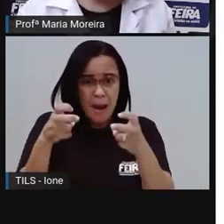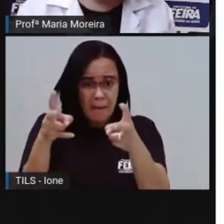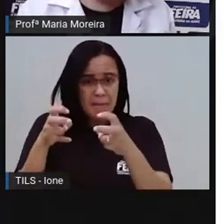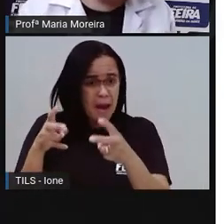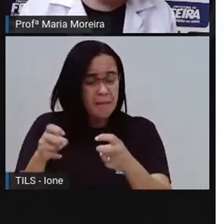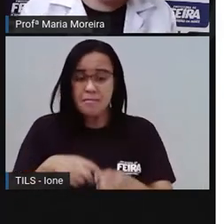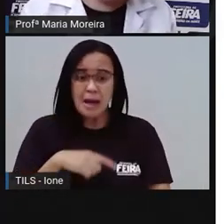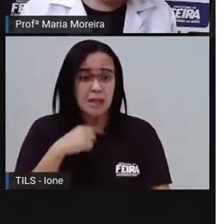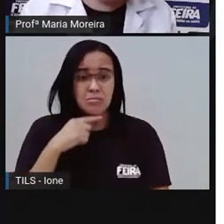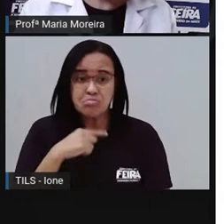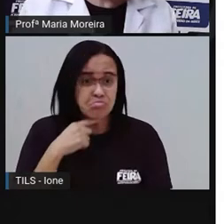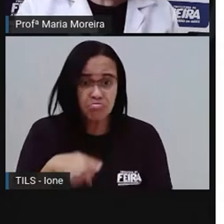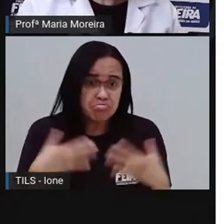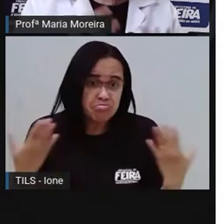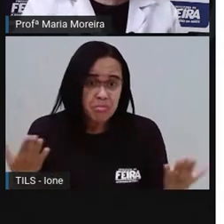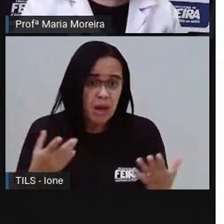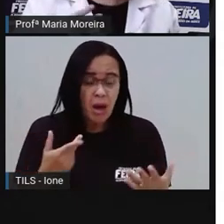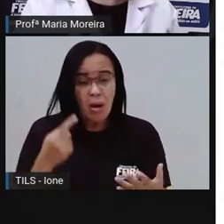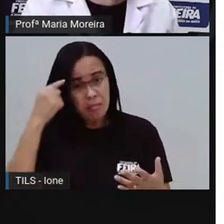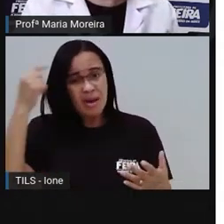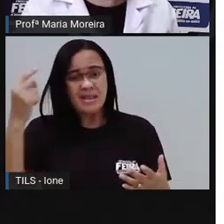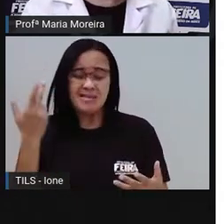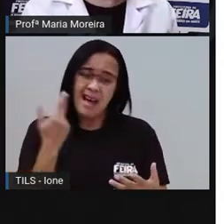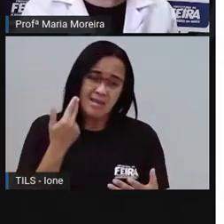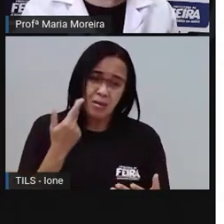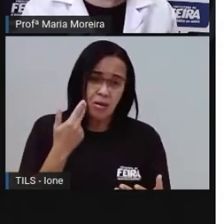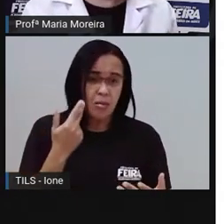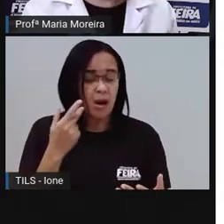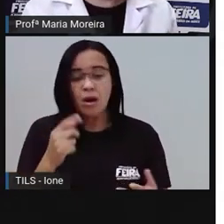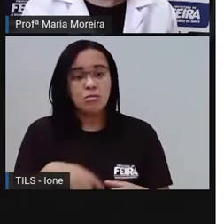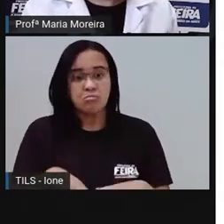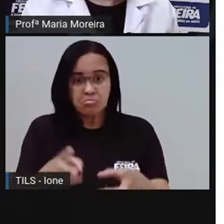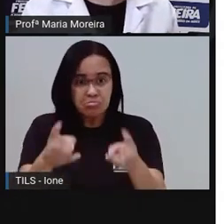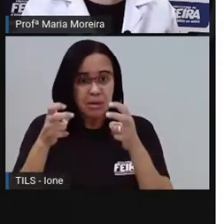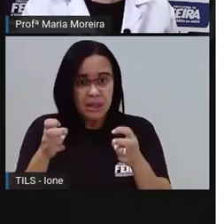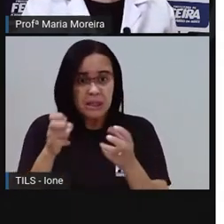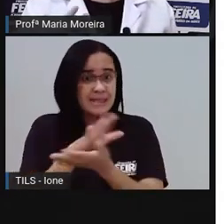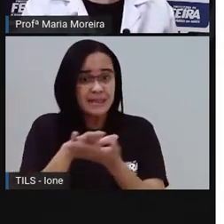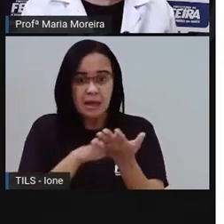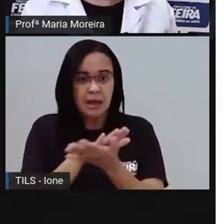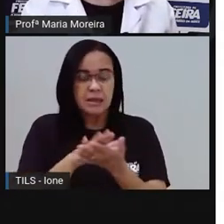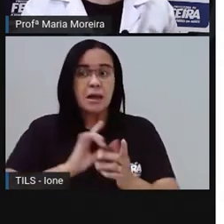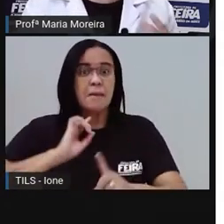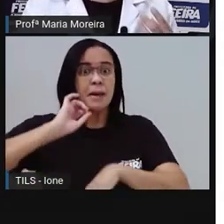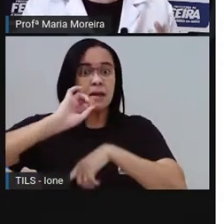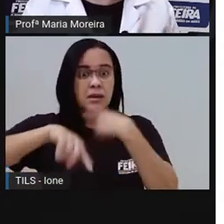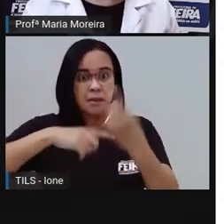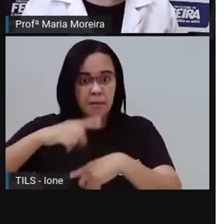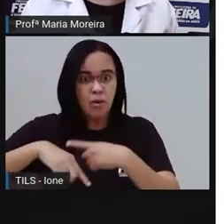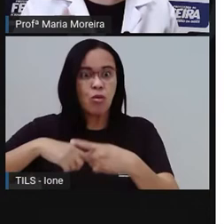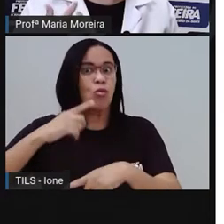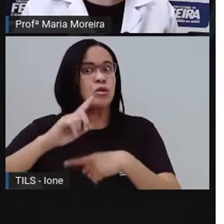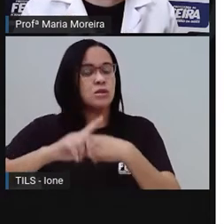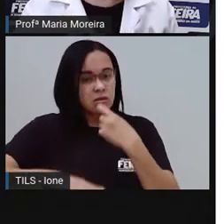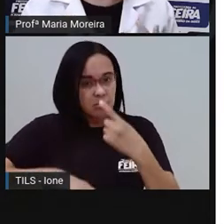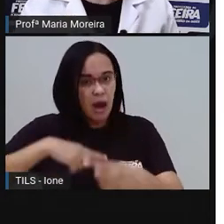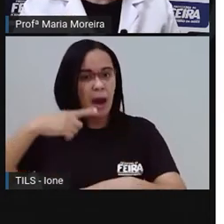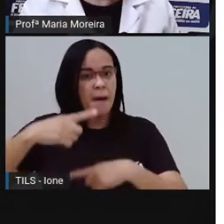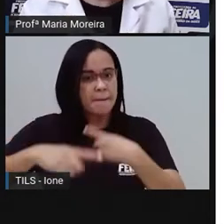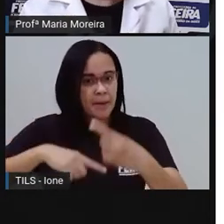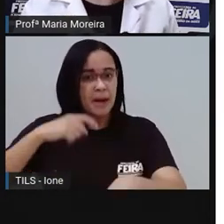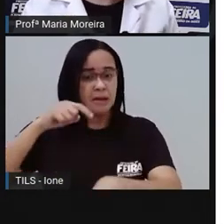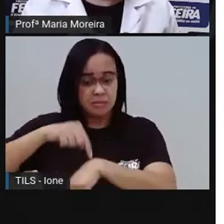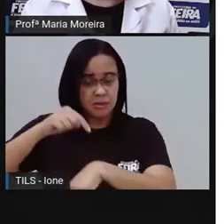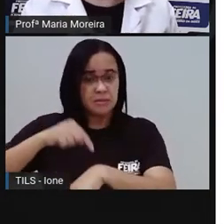gente não percebe aí que aquela fumaça está fazendo mal. só com o tempo, né, óbvio, está sendo exposto ali,